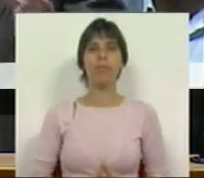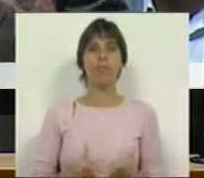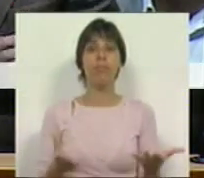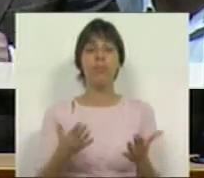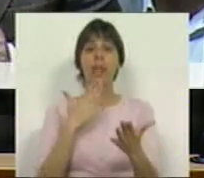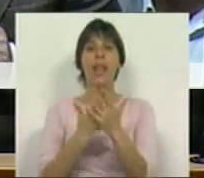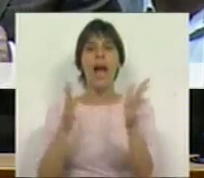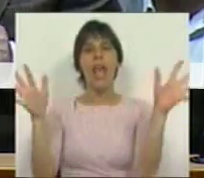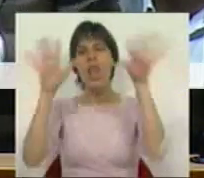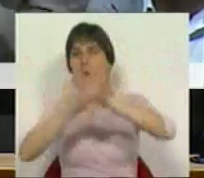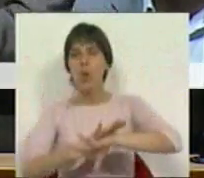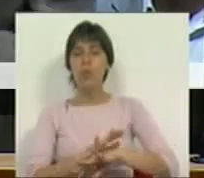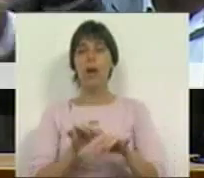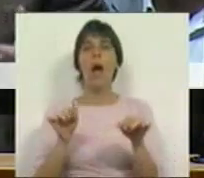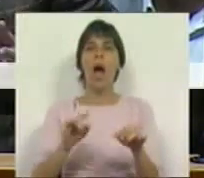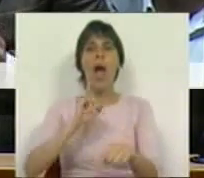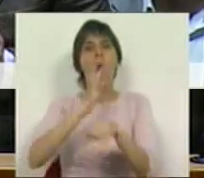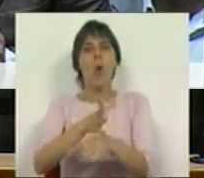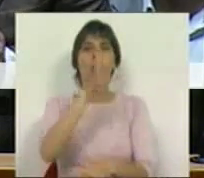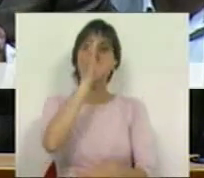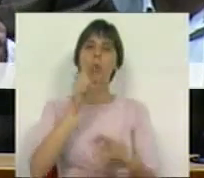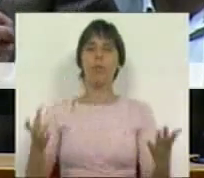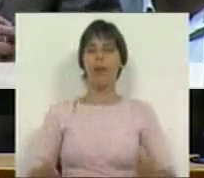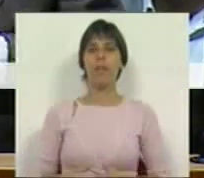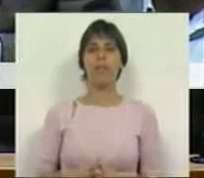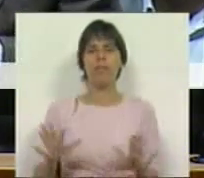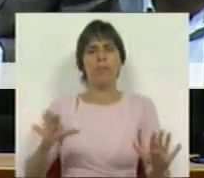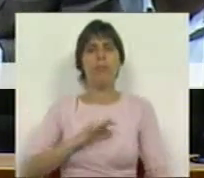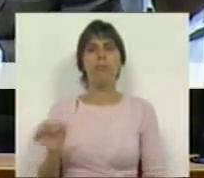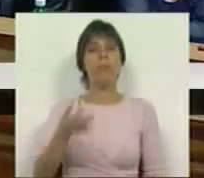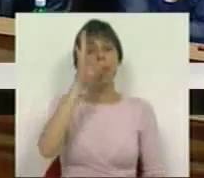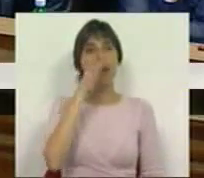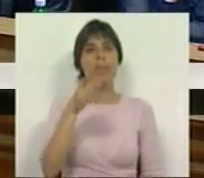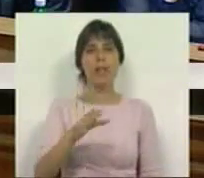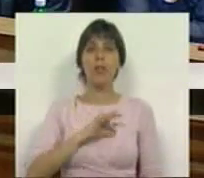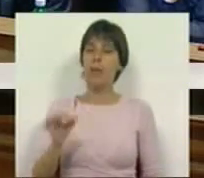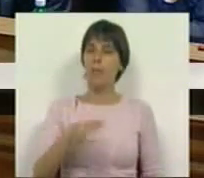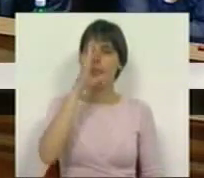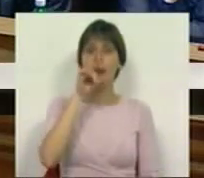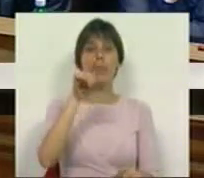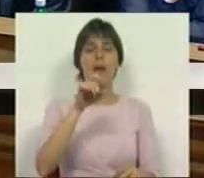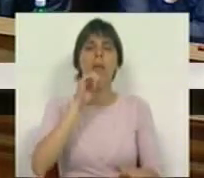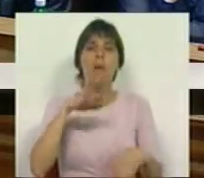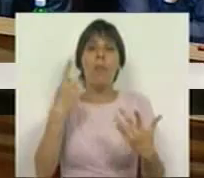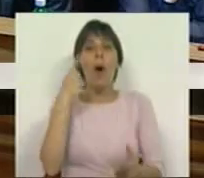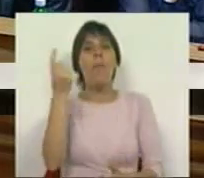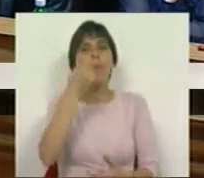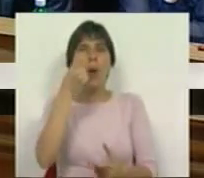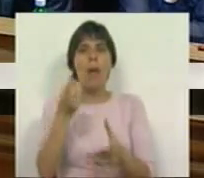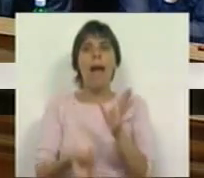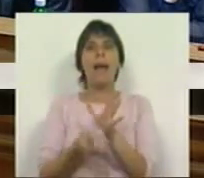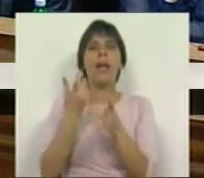para criar a ilusão que este já é outro Governo. Mas Sr. Primeiro-Ministro, o Sr. Primeiro-Ministro pode procurar